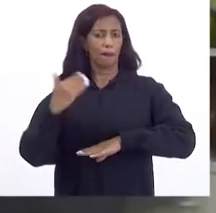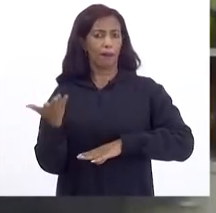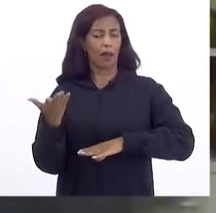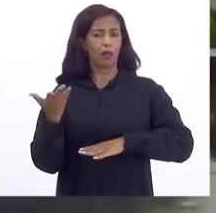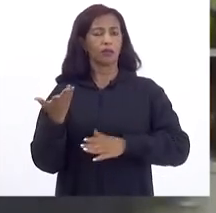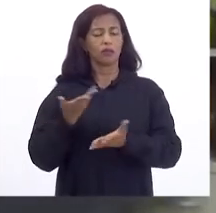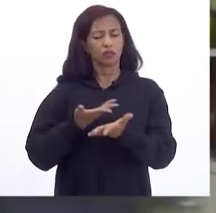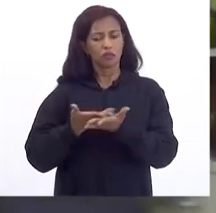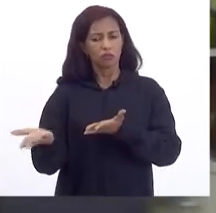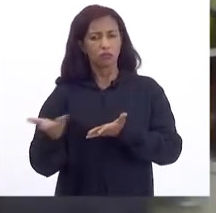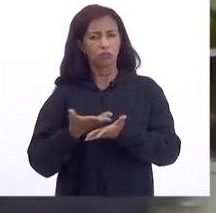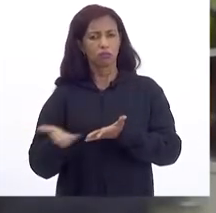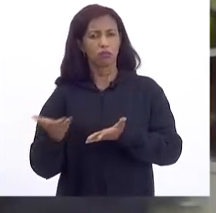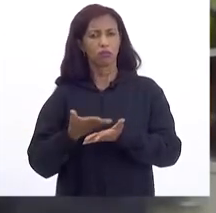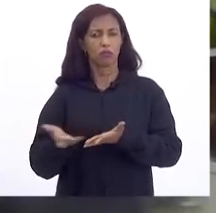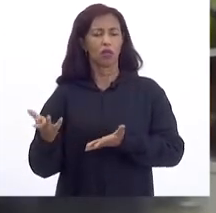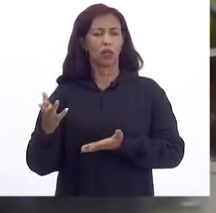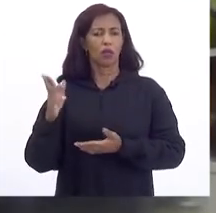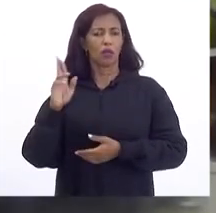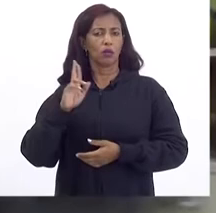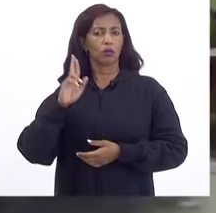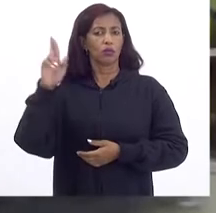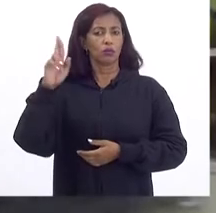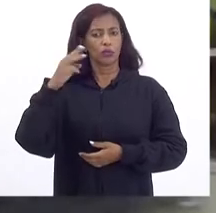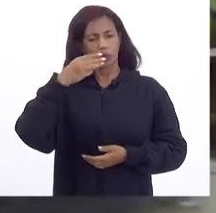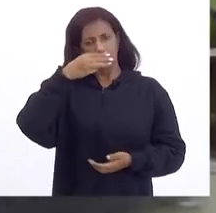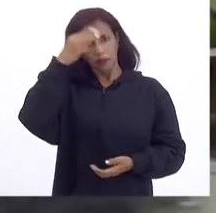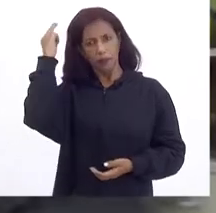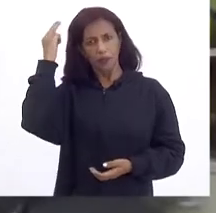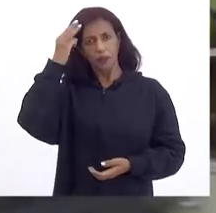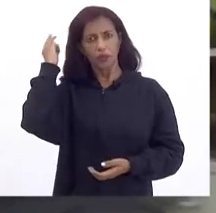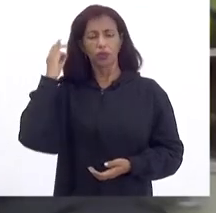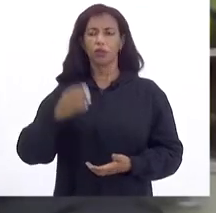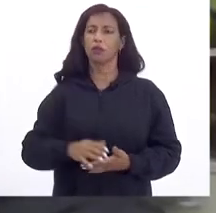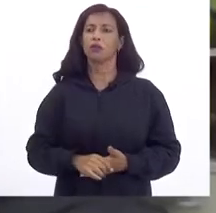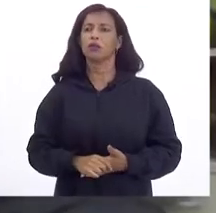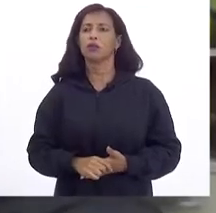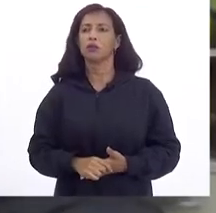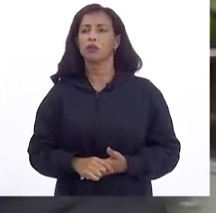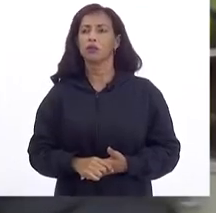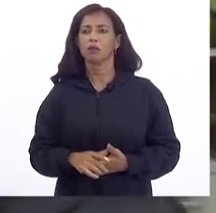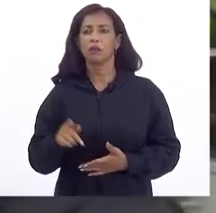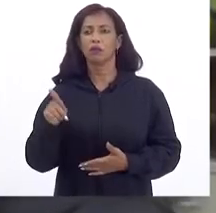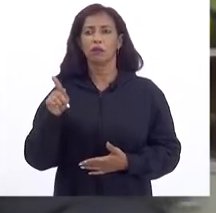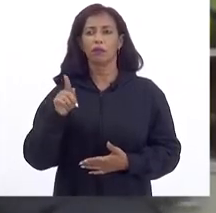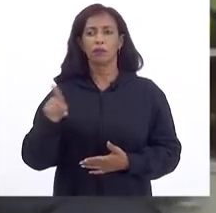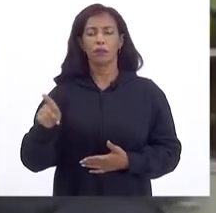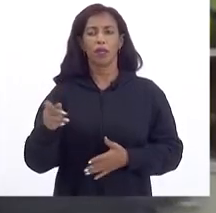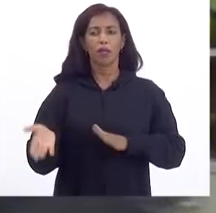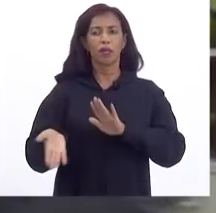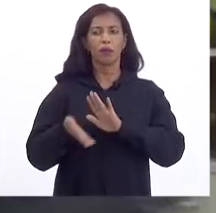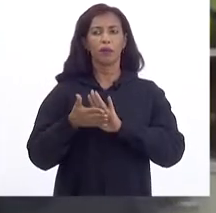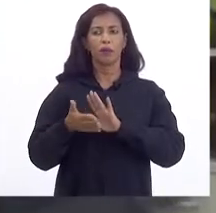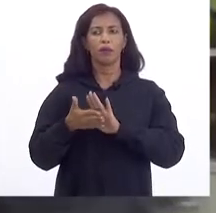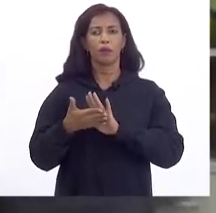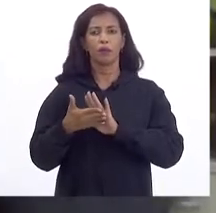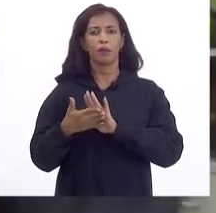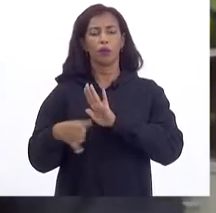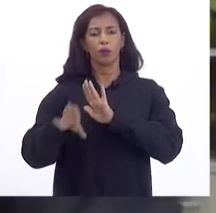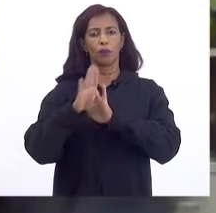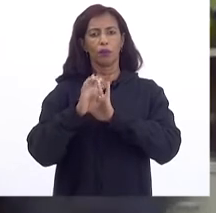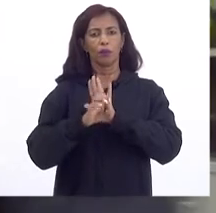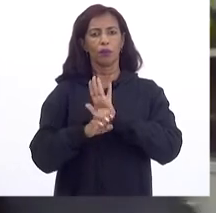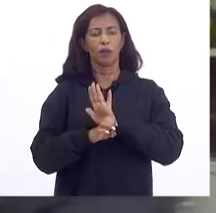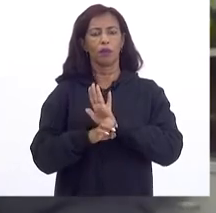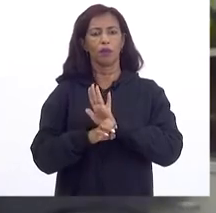vai encaminhar Ao nosso líder Deputado Márcio Pacheco Para ele propor Uma possível Emenda